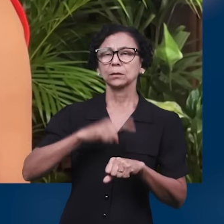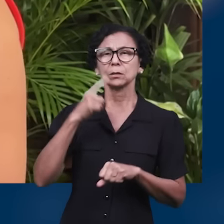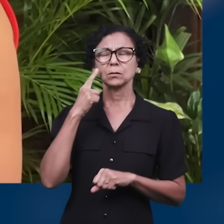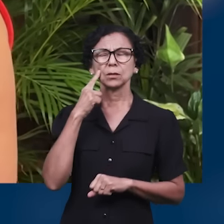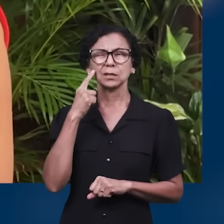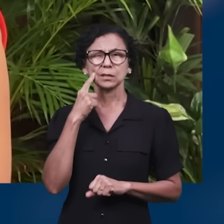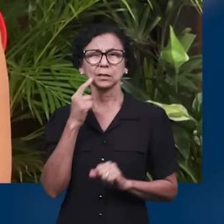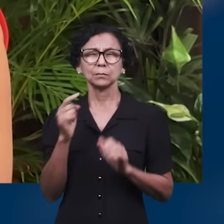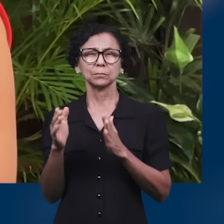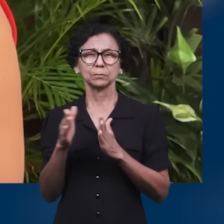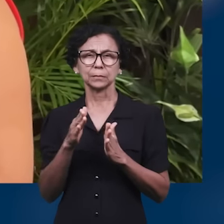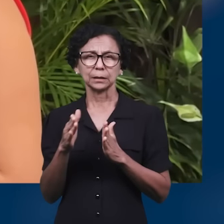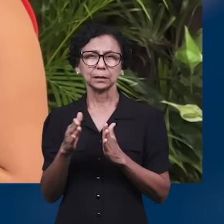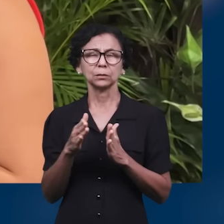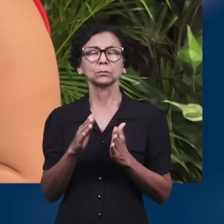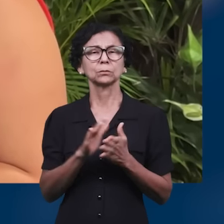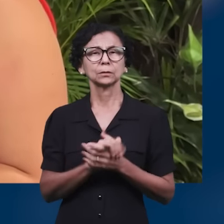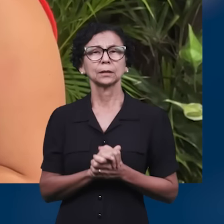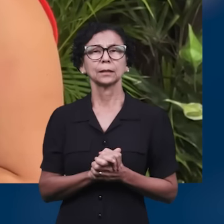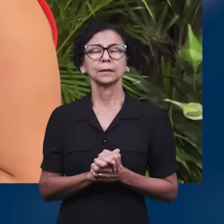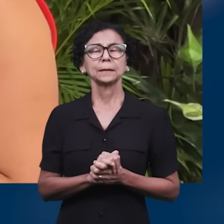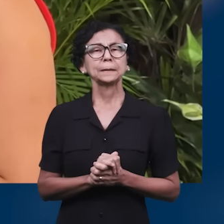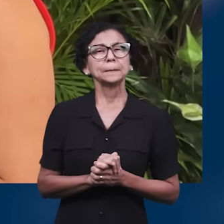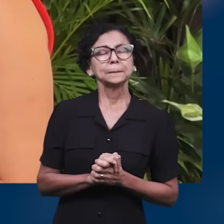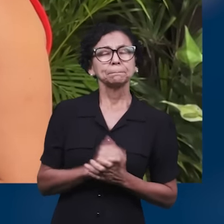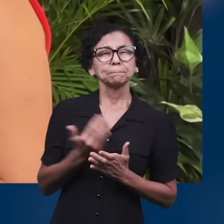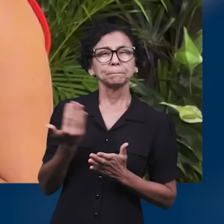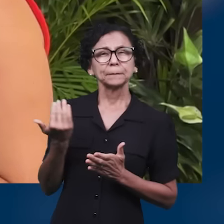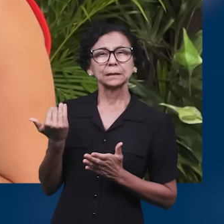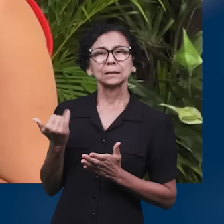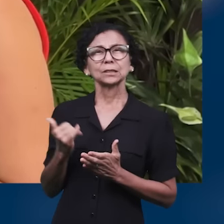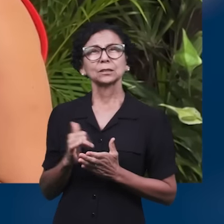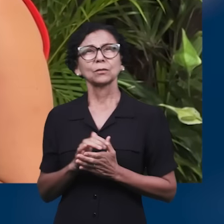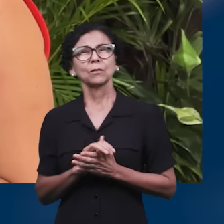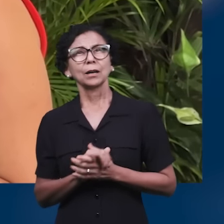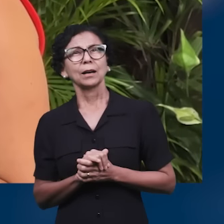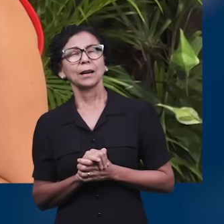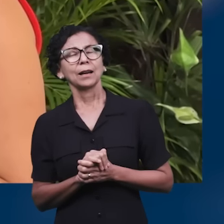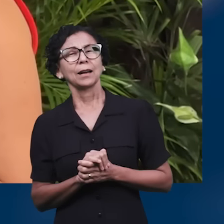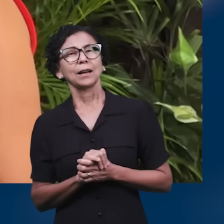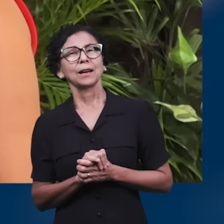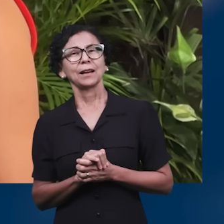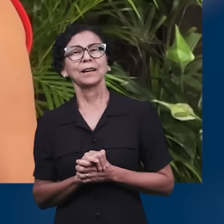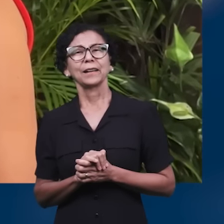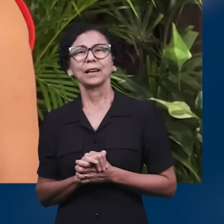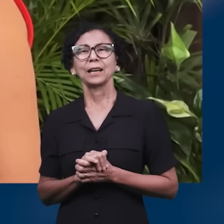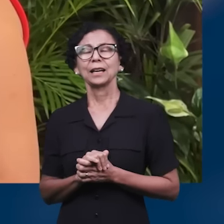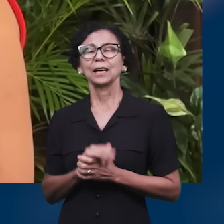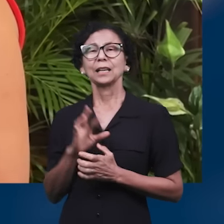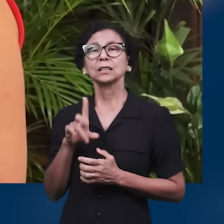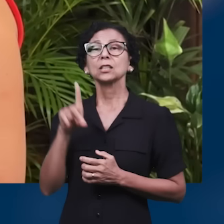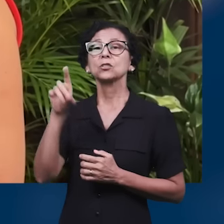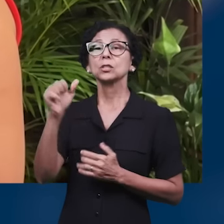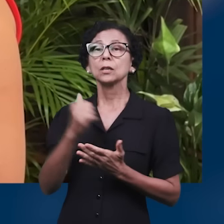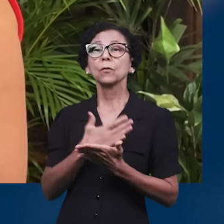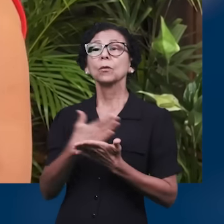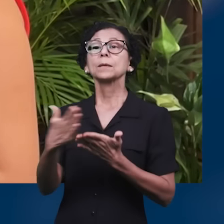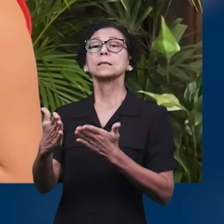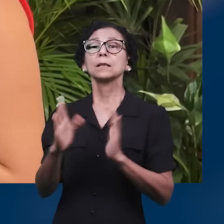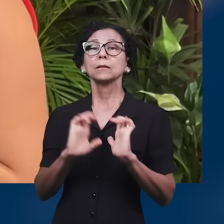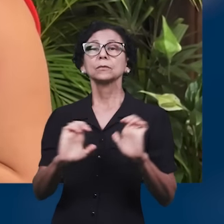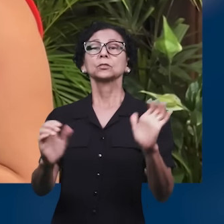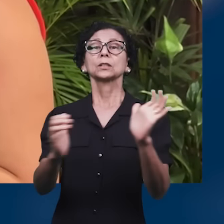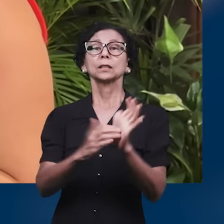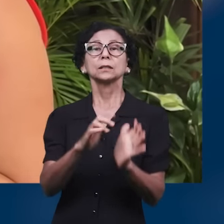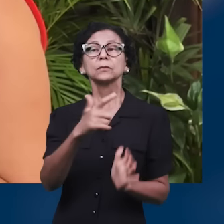desses dias que se passaram, era aquela... Quando que vai começar? E hoje realmente foi o início desse ano,